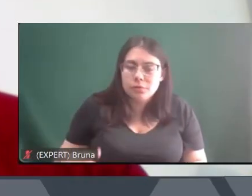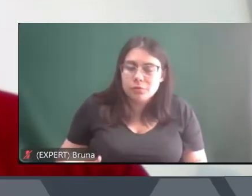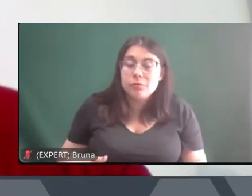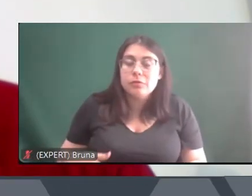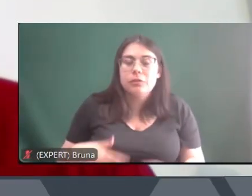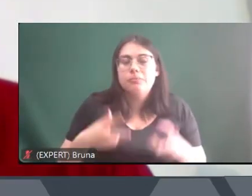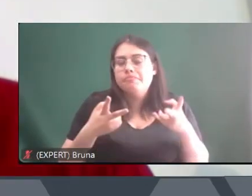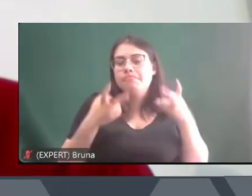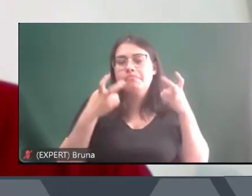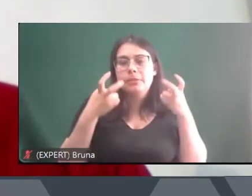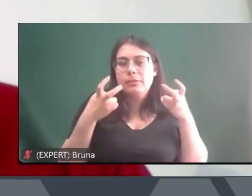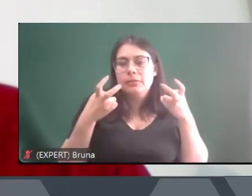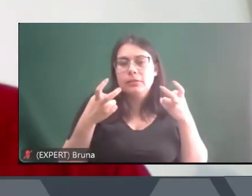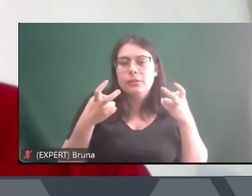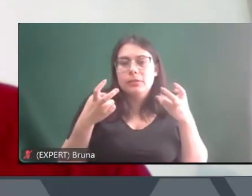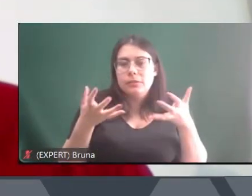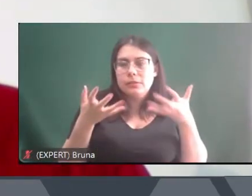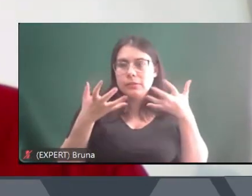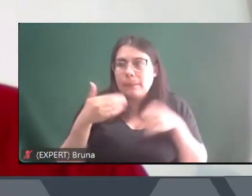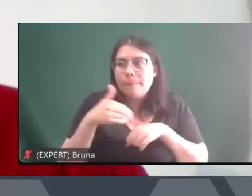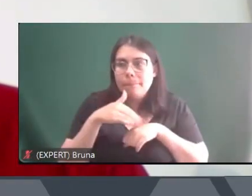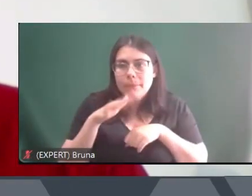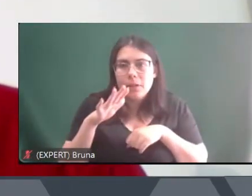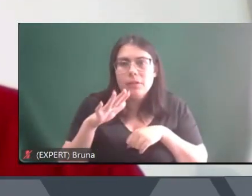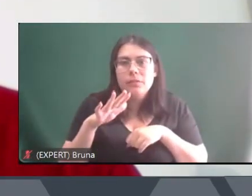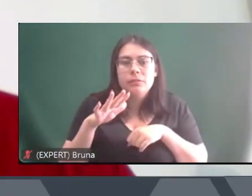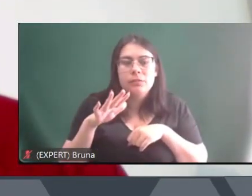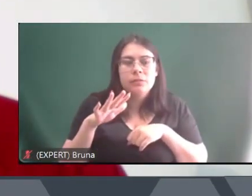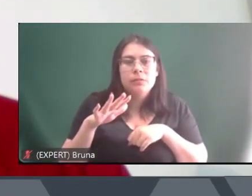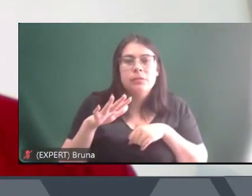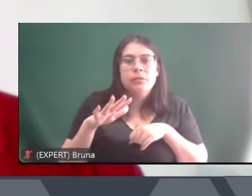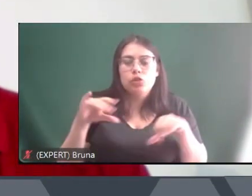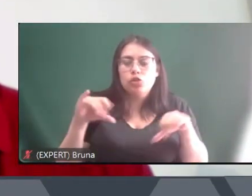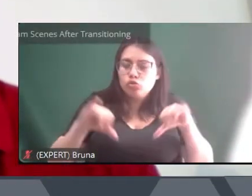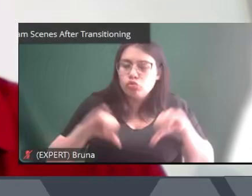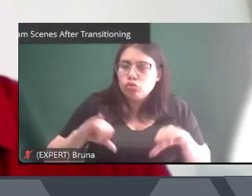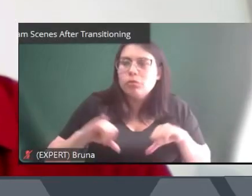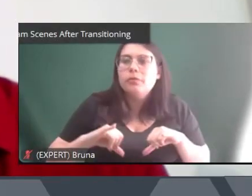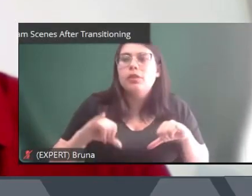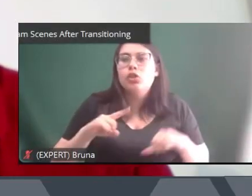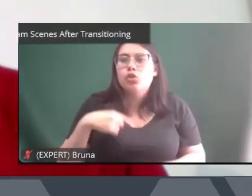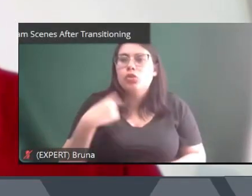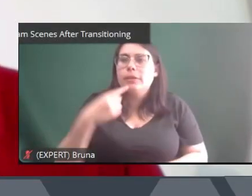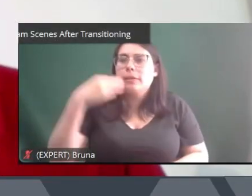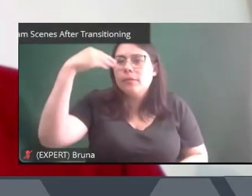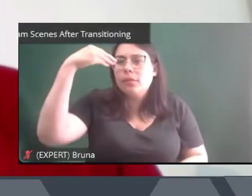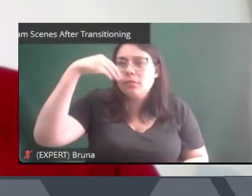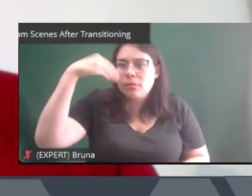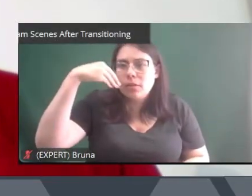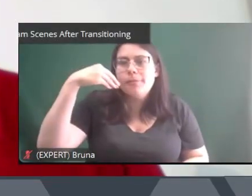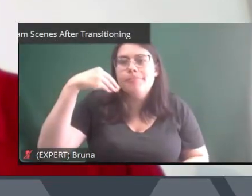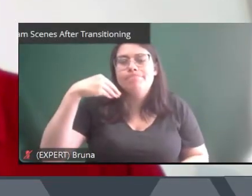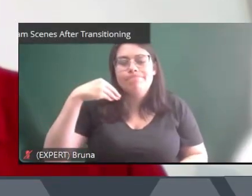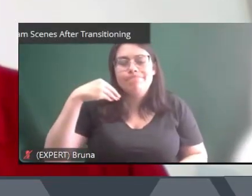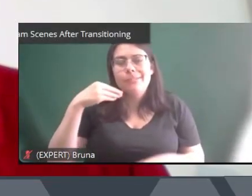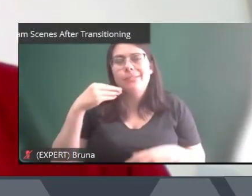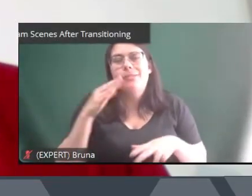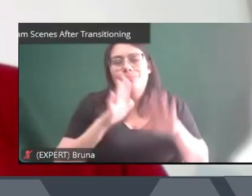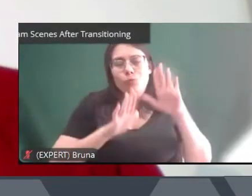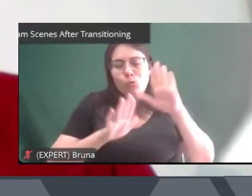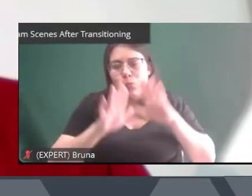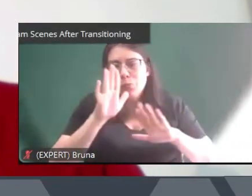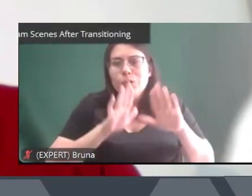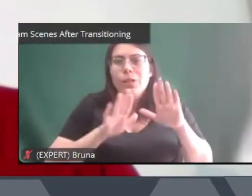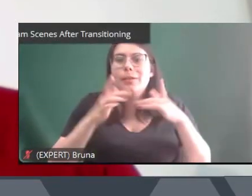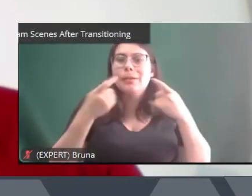pedem o dobro de dose daquilo que está nos fragilizando então é uma situação delicada é uma situação que exige